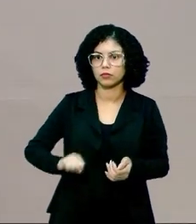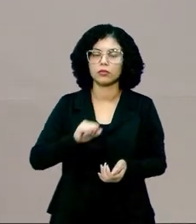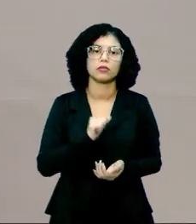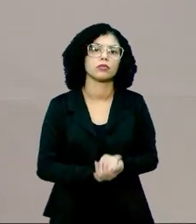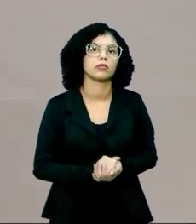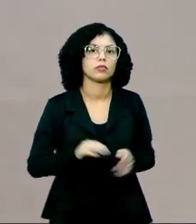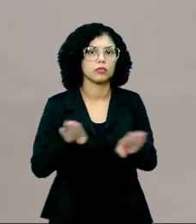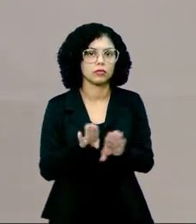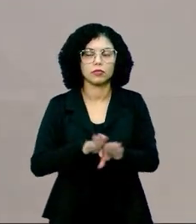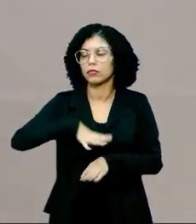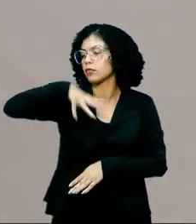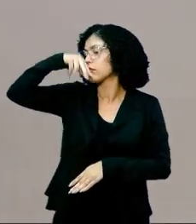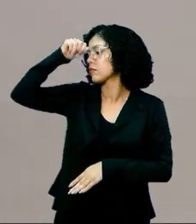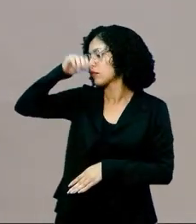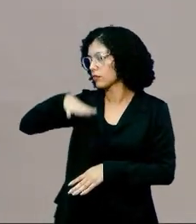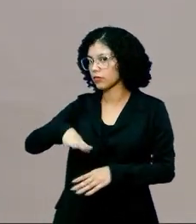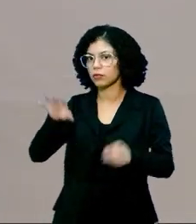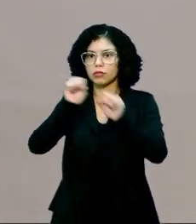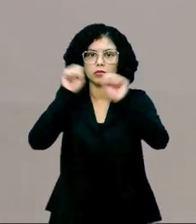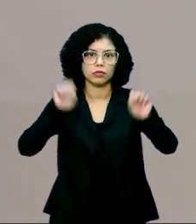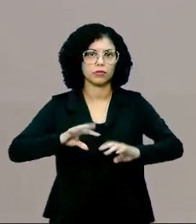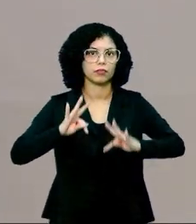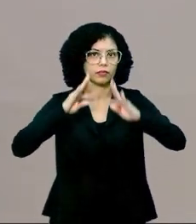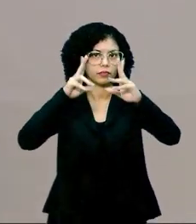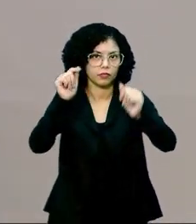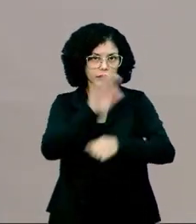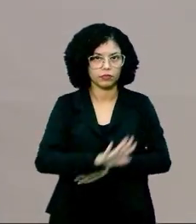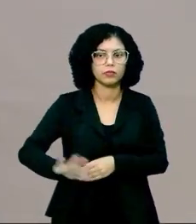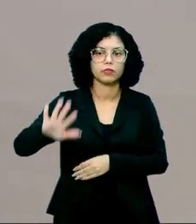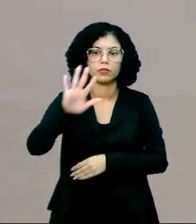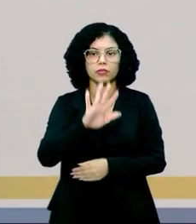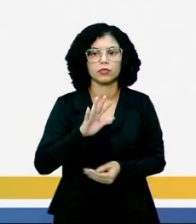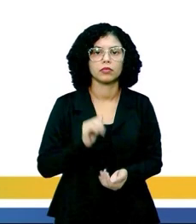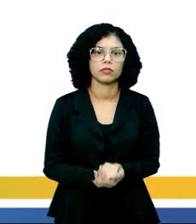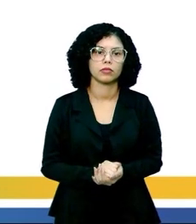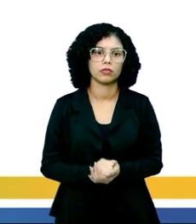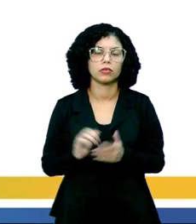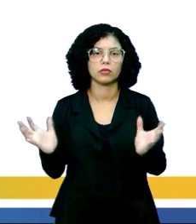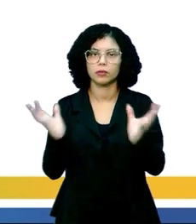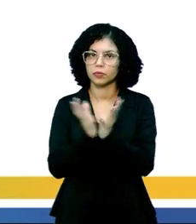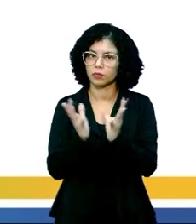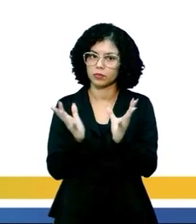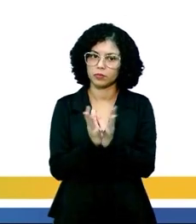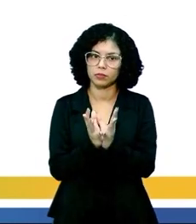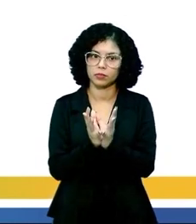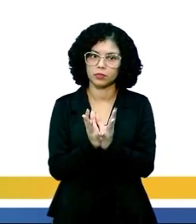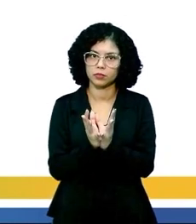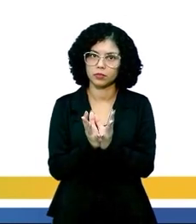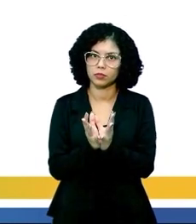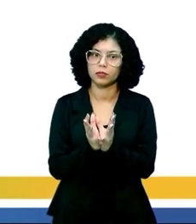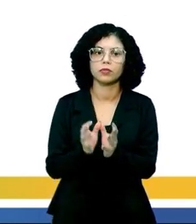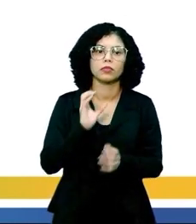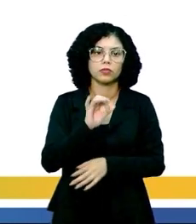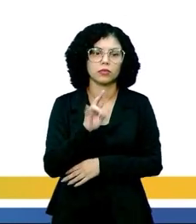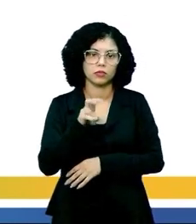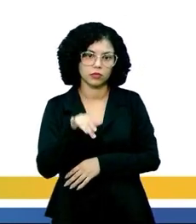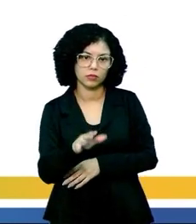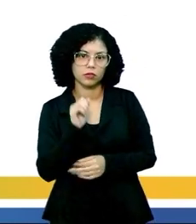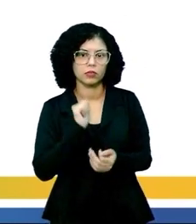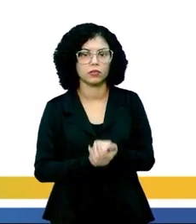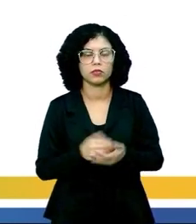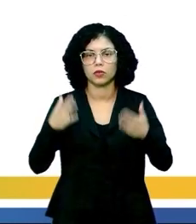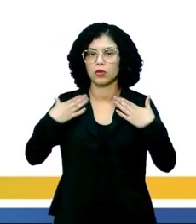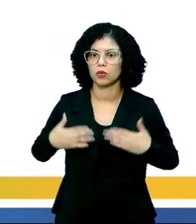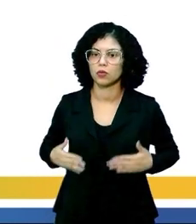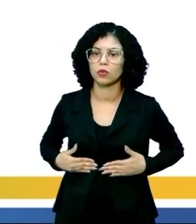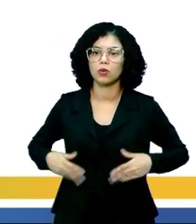respiratório. Isso aí são todos os sistemas. Que, em conjunto, vai formar quem? O organismo, pessoal. O corpo humano,